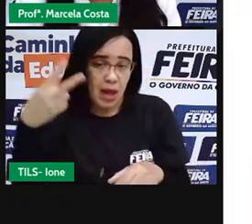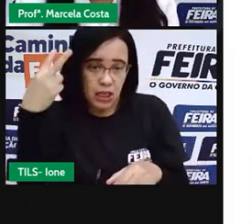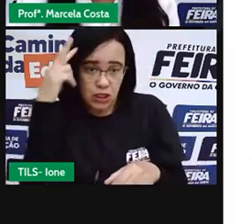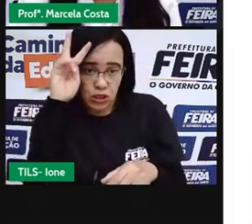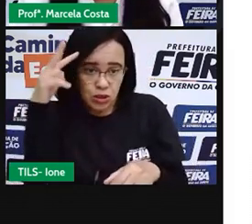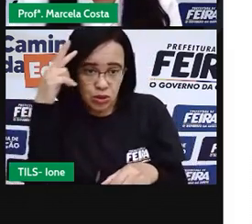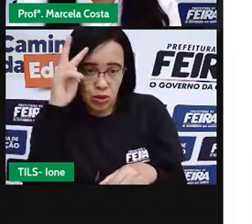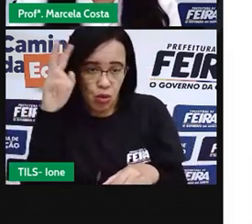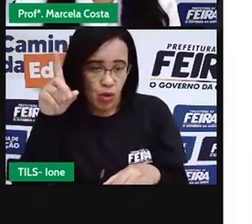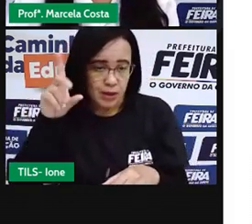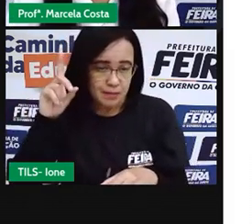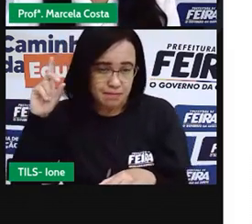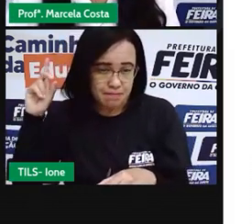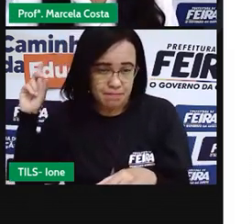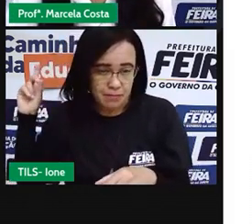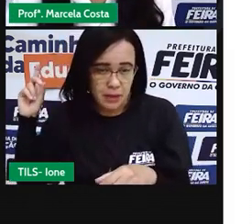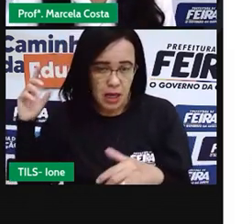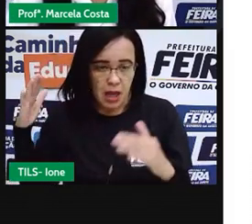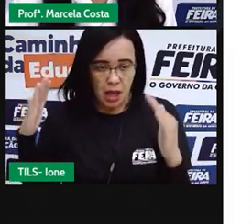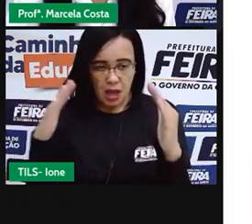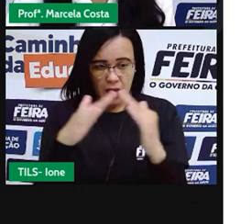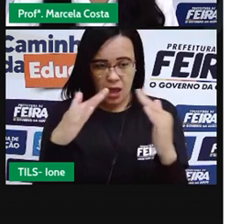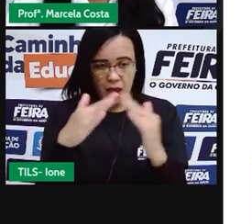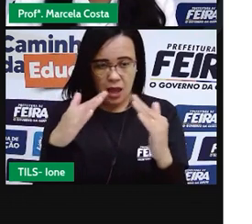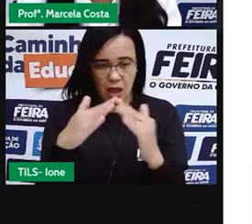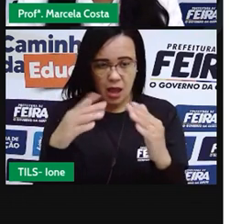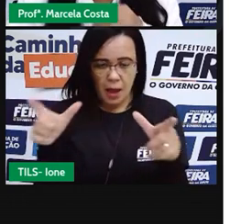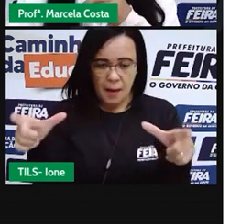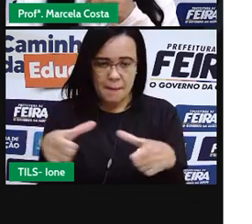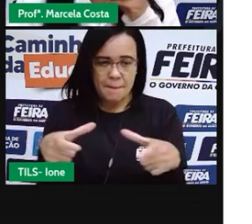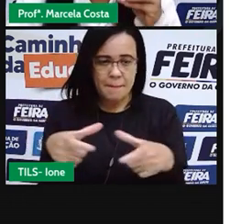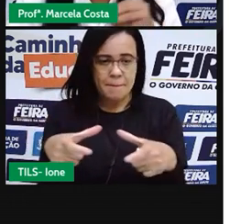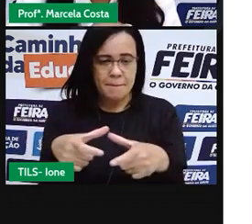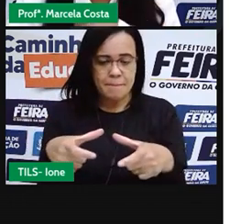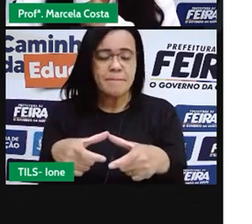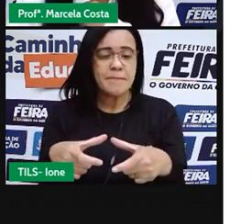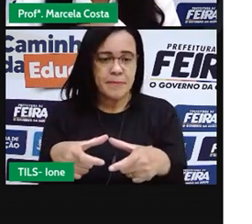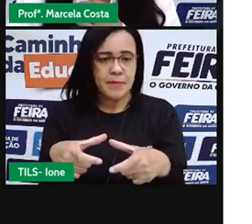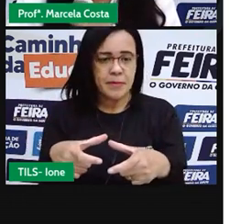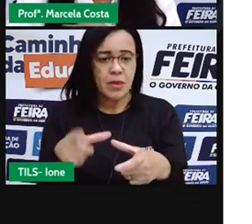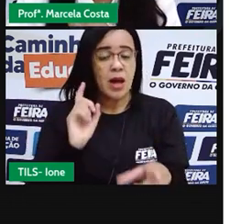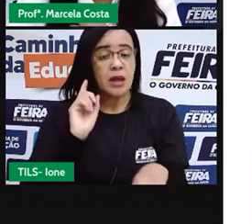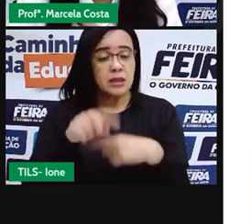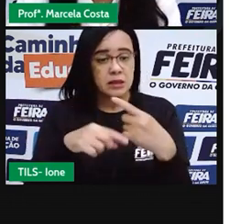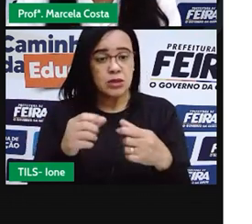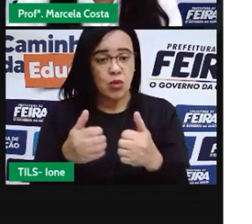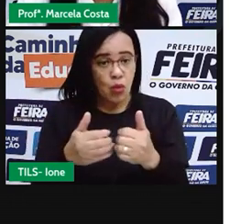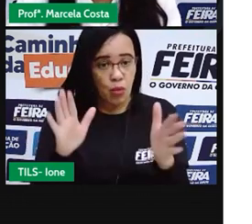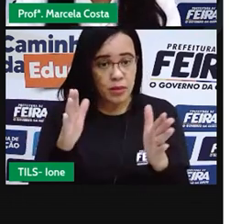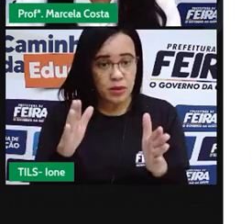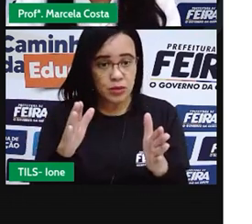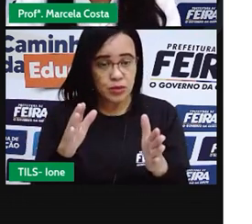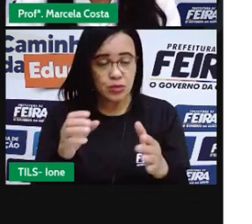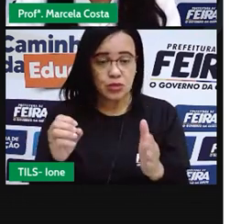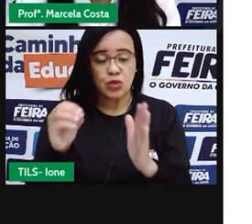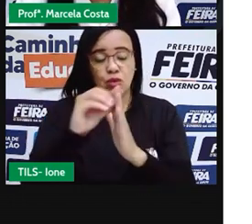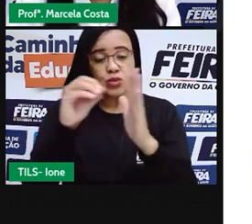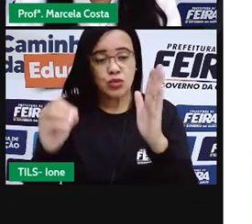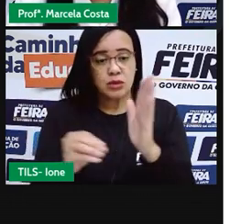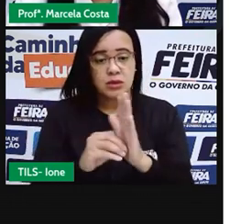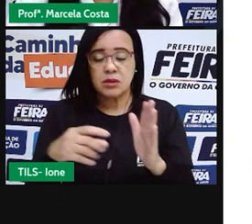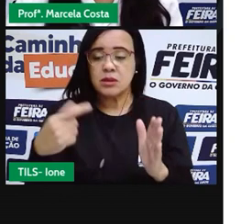capelinha, e ela foi iniciada lá no século XVII,